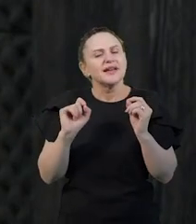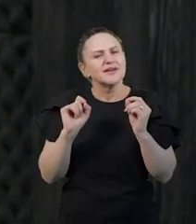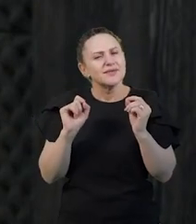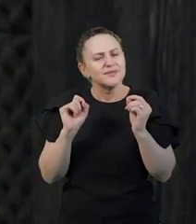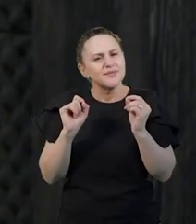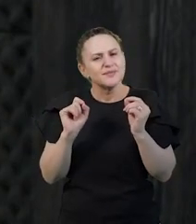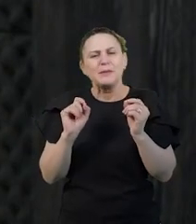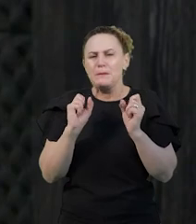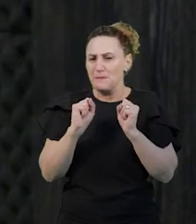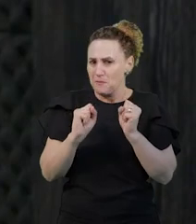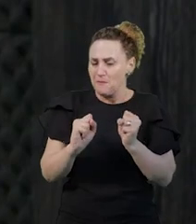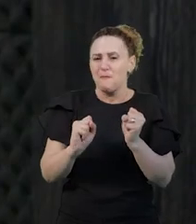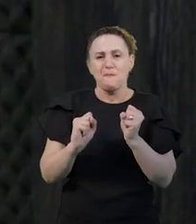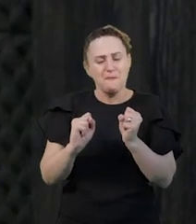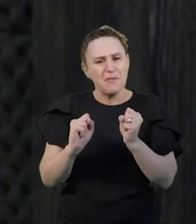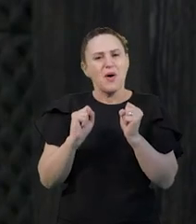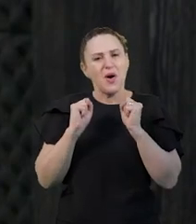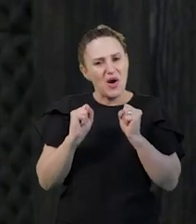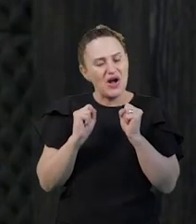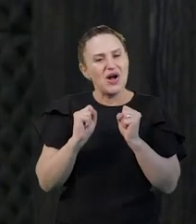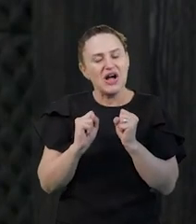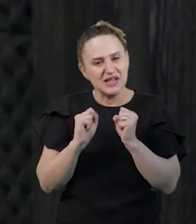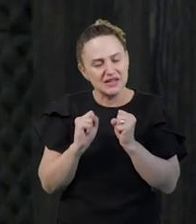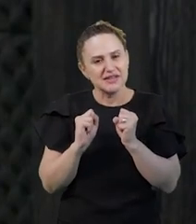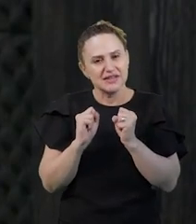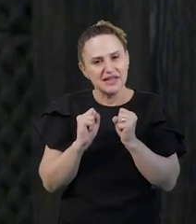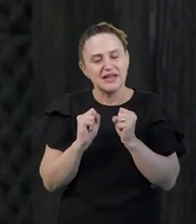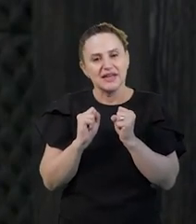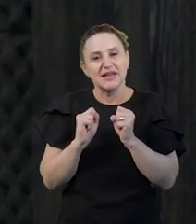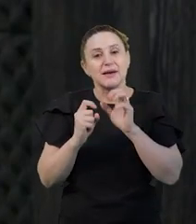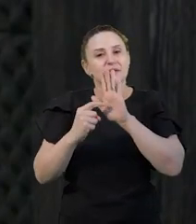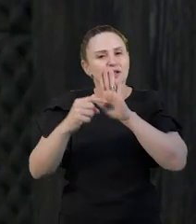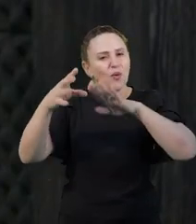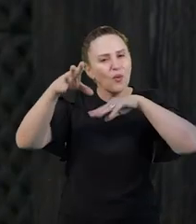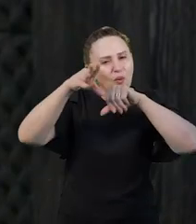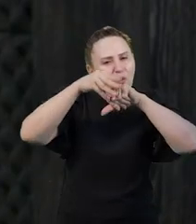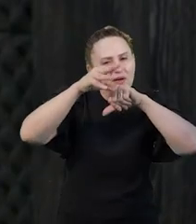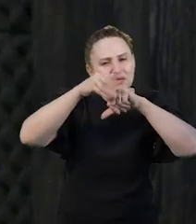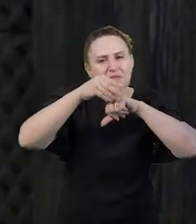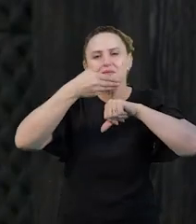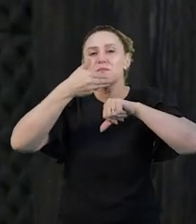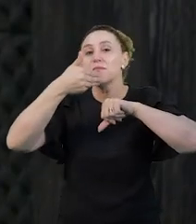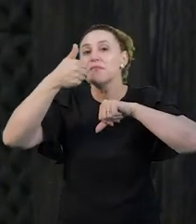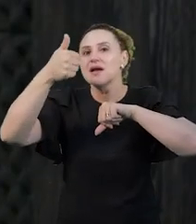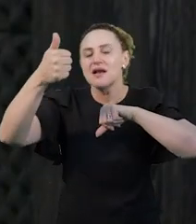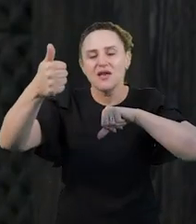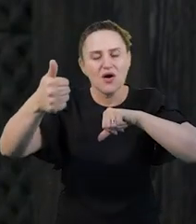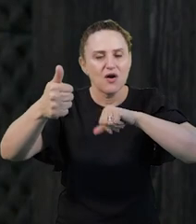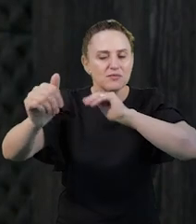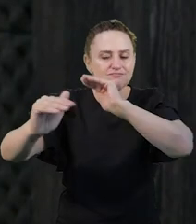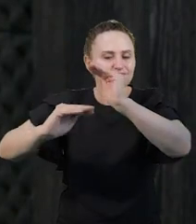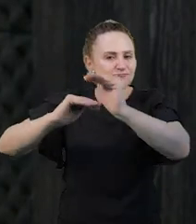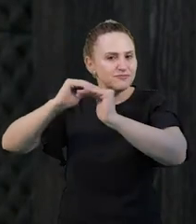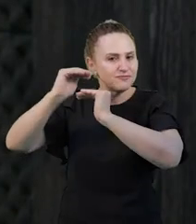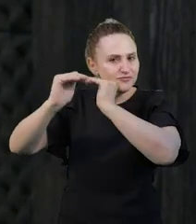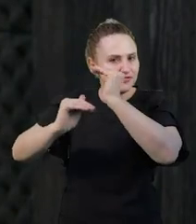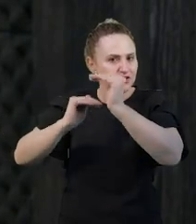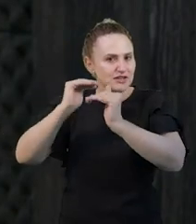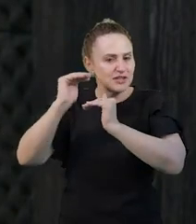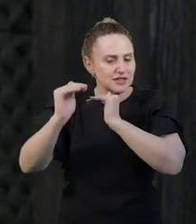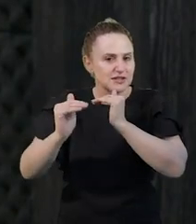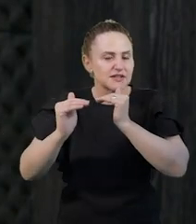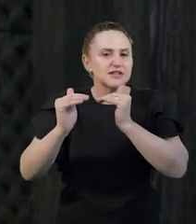ela pode te trazer um conhecimento melhor do estudante, do seu desenvolvimento, das suas